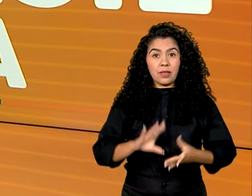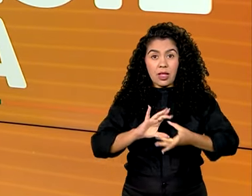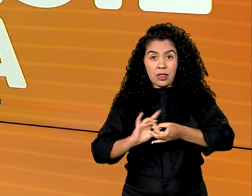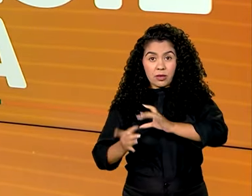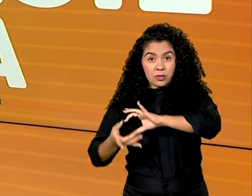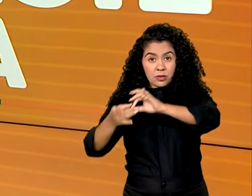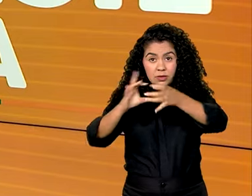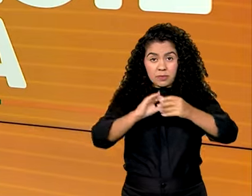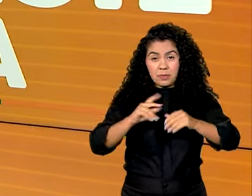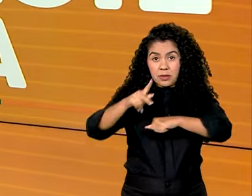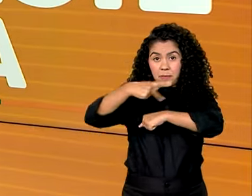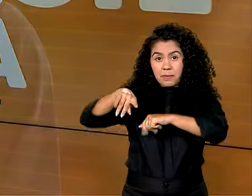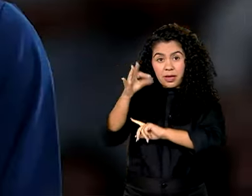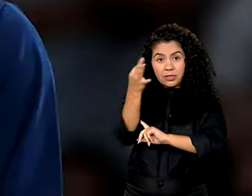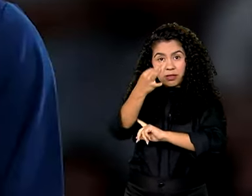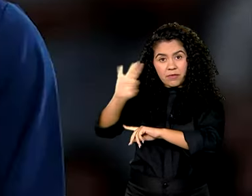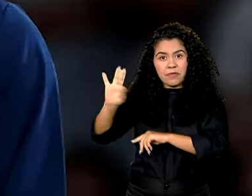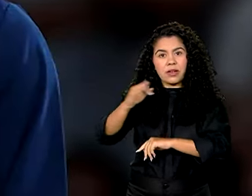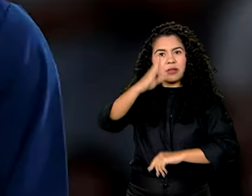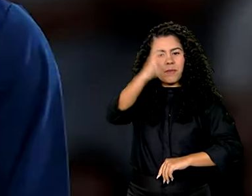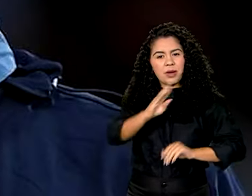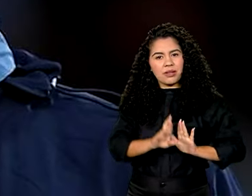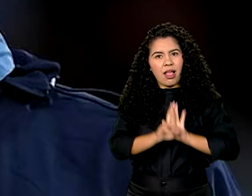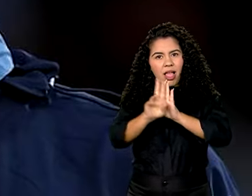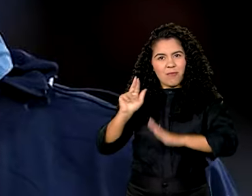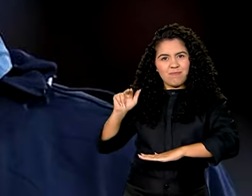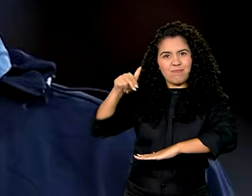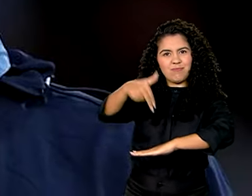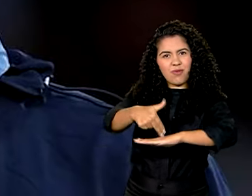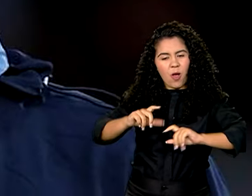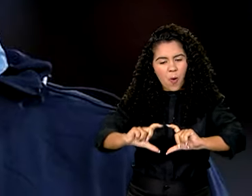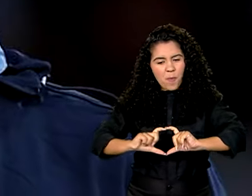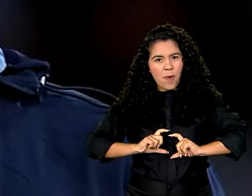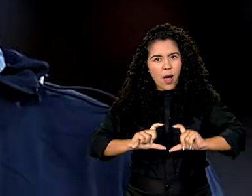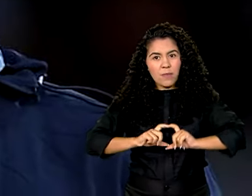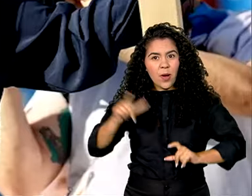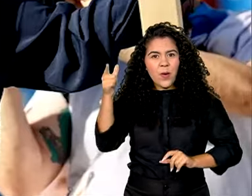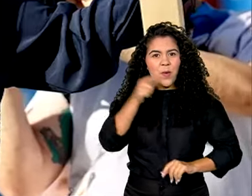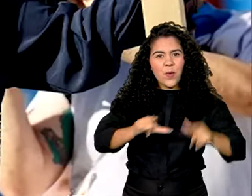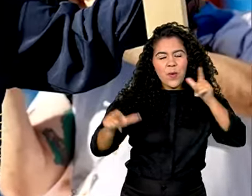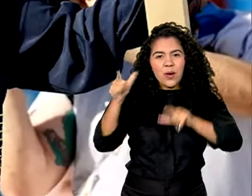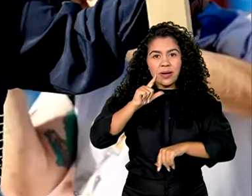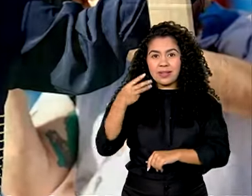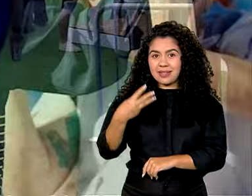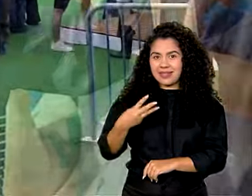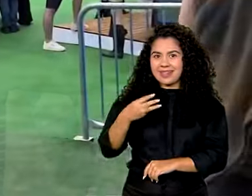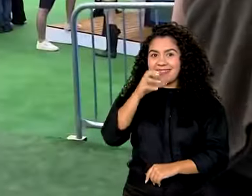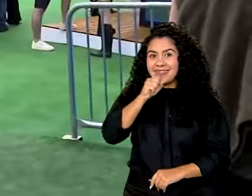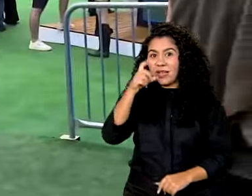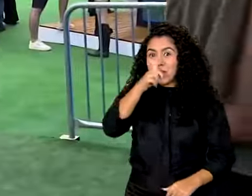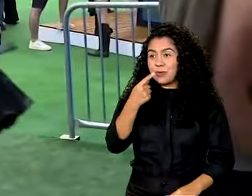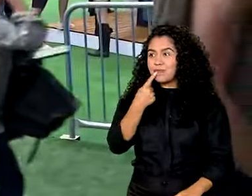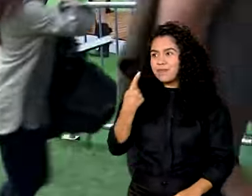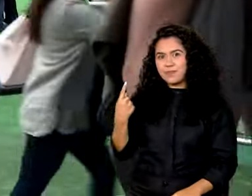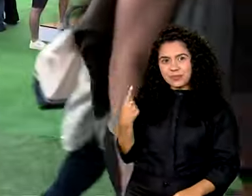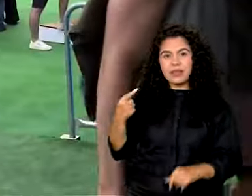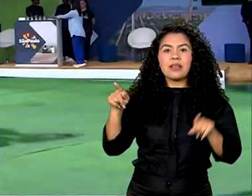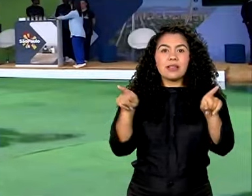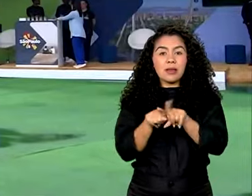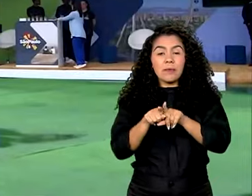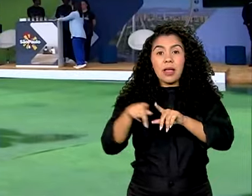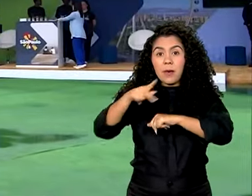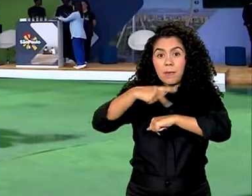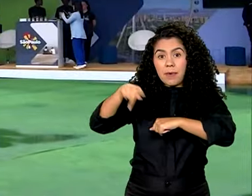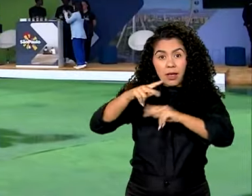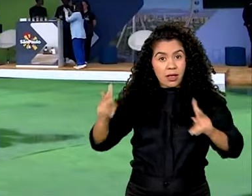Presença brasileira nos pódios da França, Brasil conquista três medalhas no final de semana. E ainda em Paris,